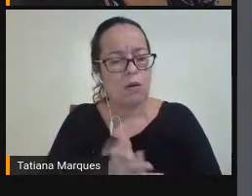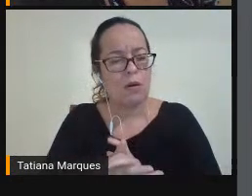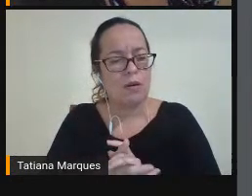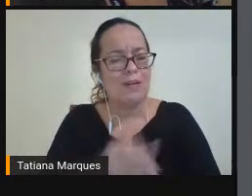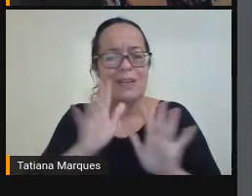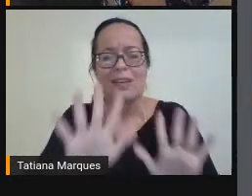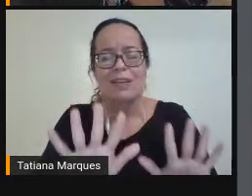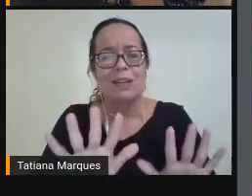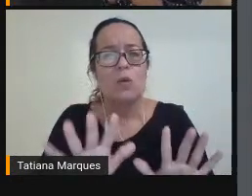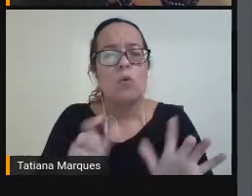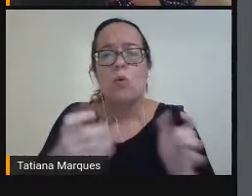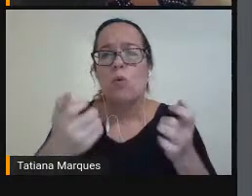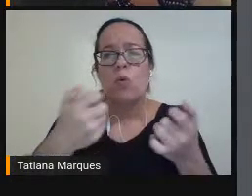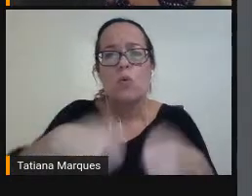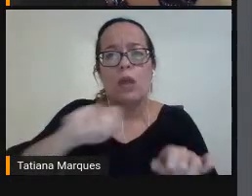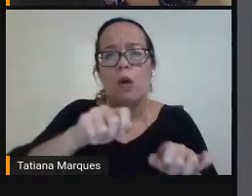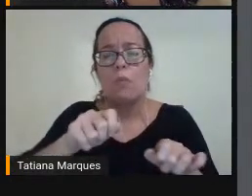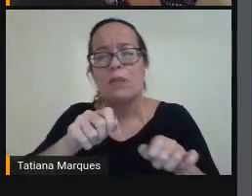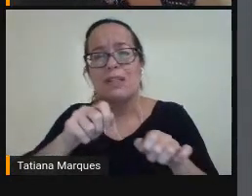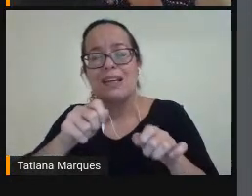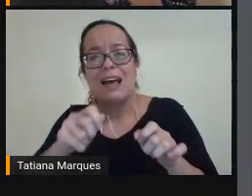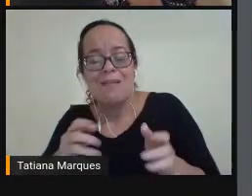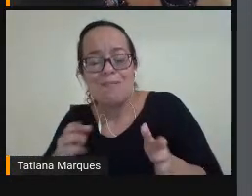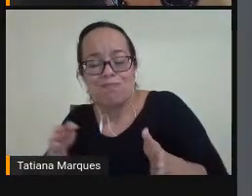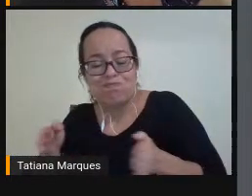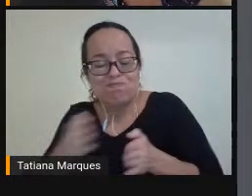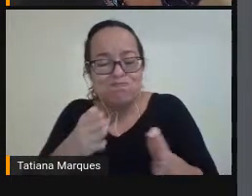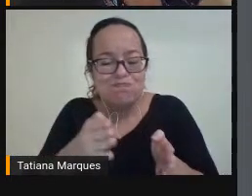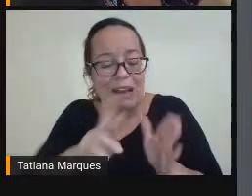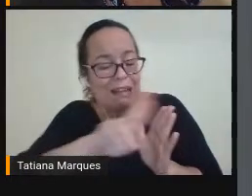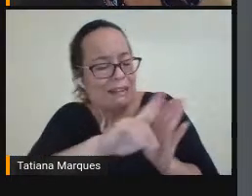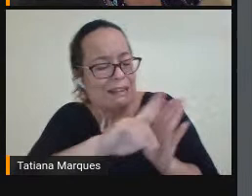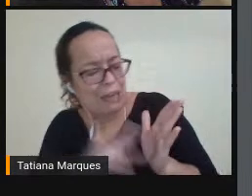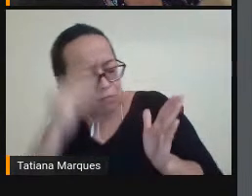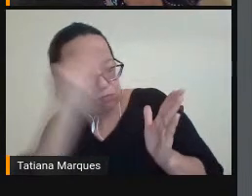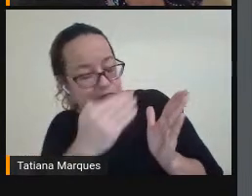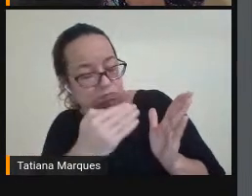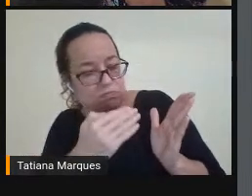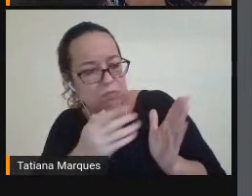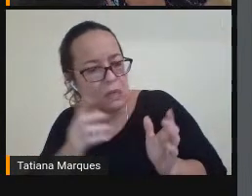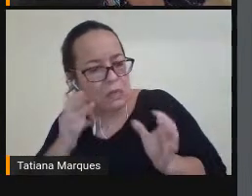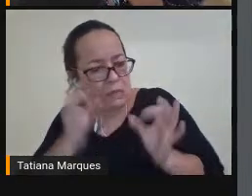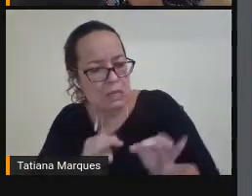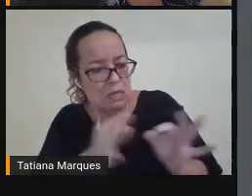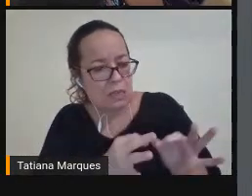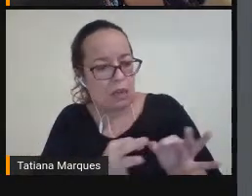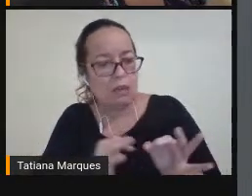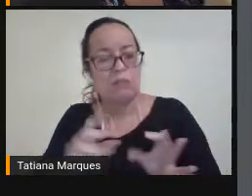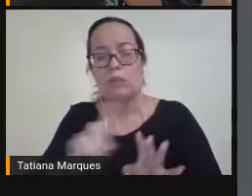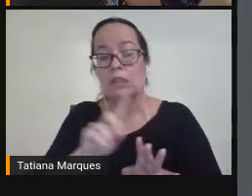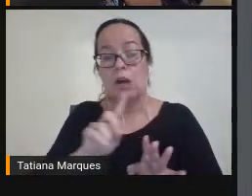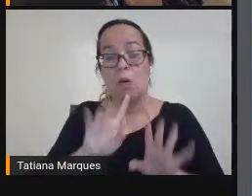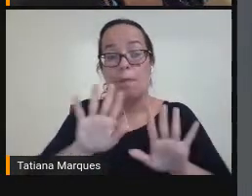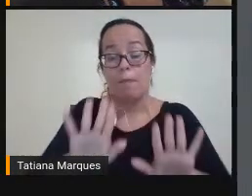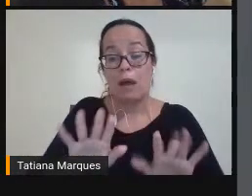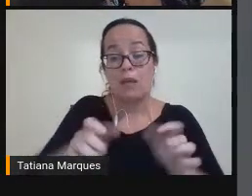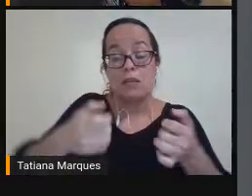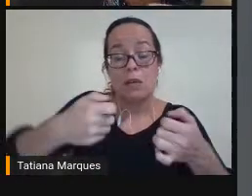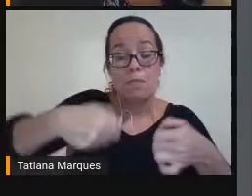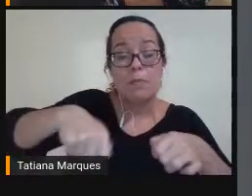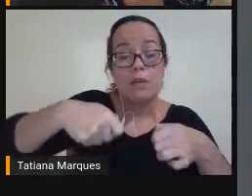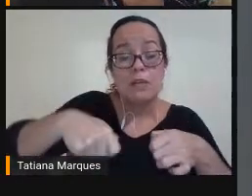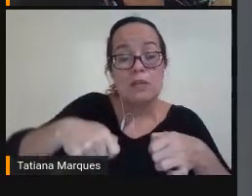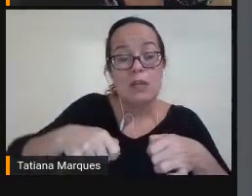Precisa Seguir Tanto As regras Mas Que se Você